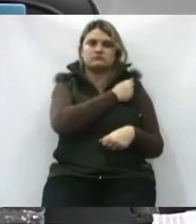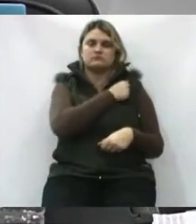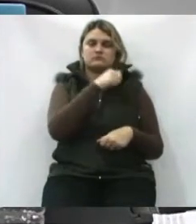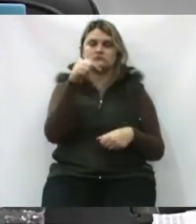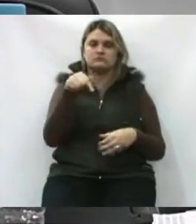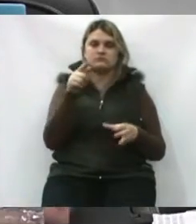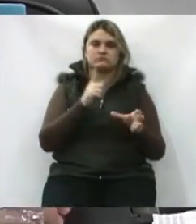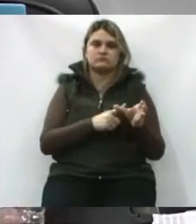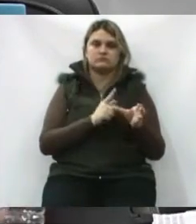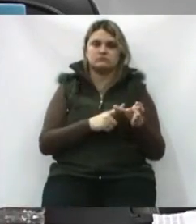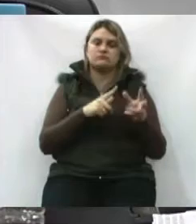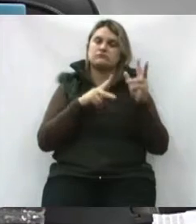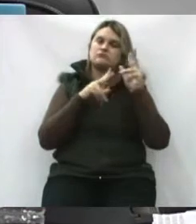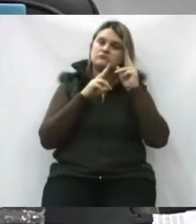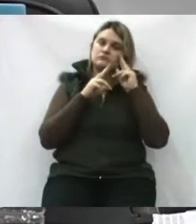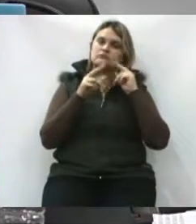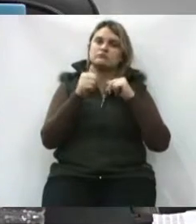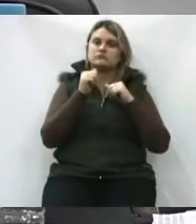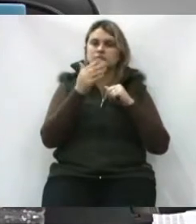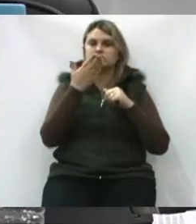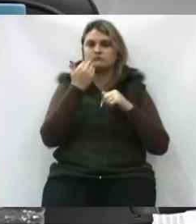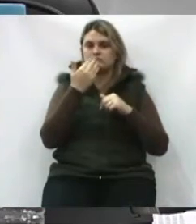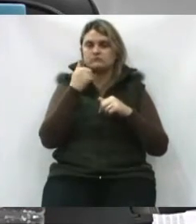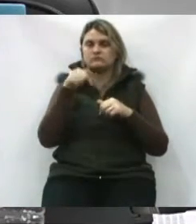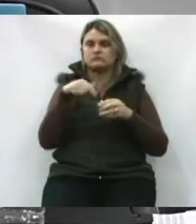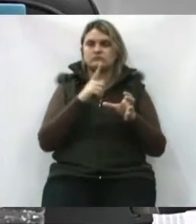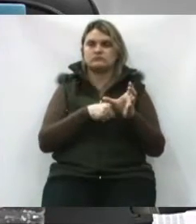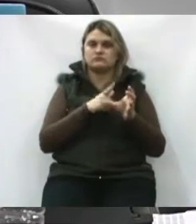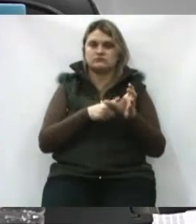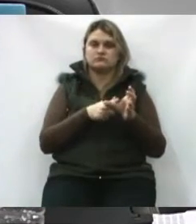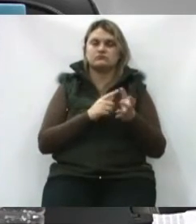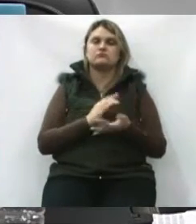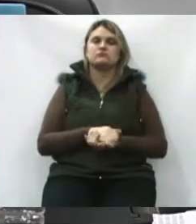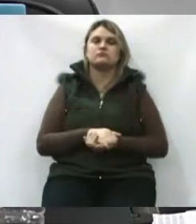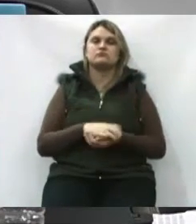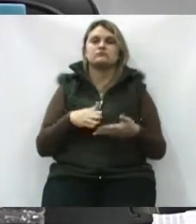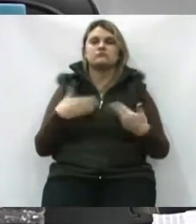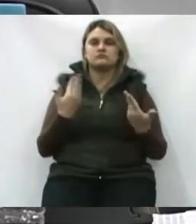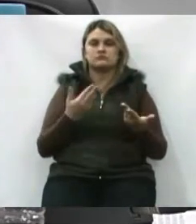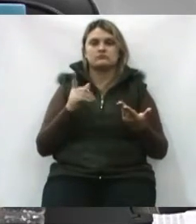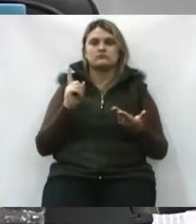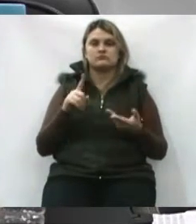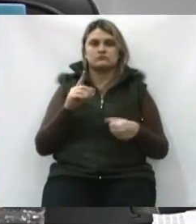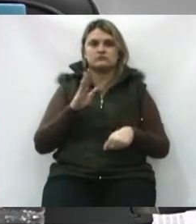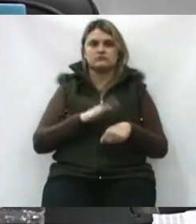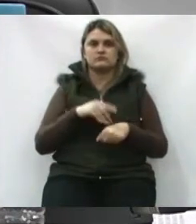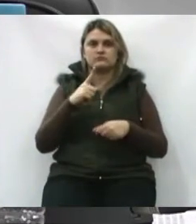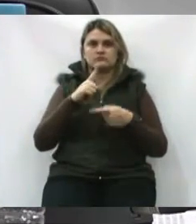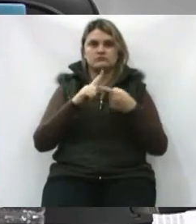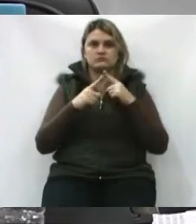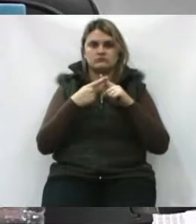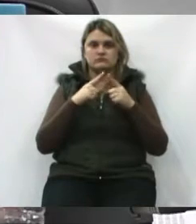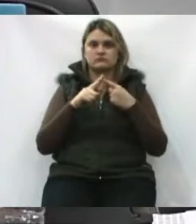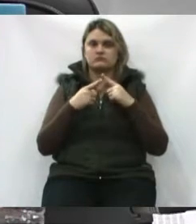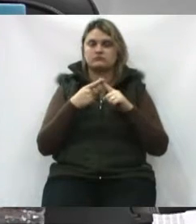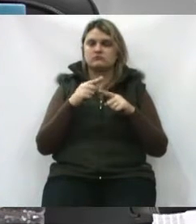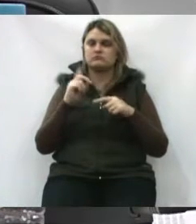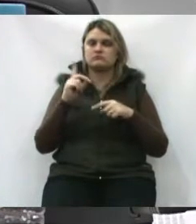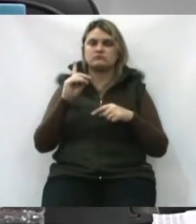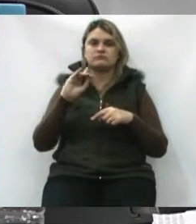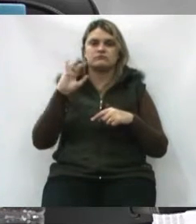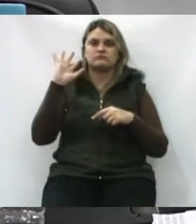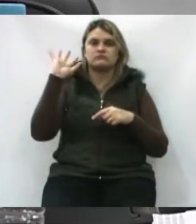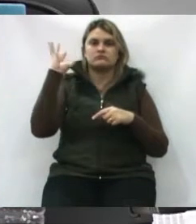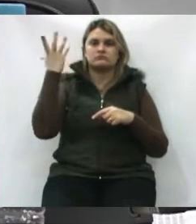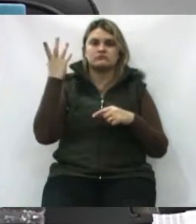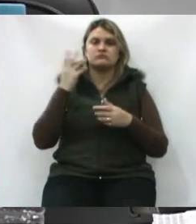cidade, que iam dormir, beber e comer aqui na cidade. Então, foi mais uma promessa que não se